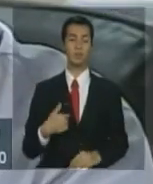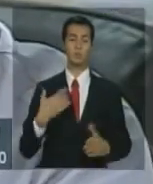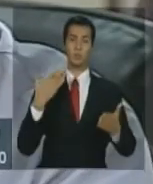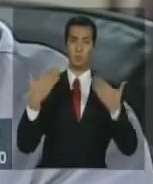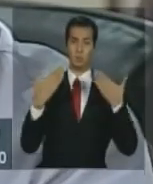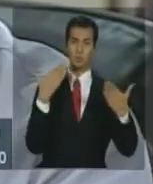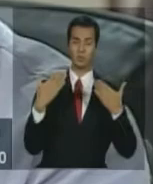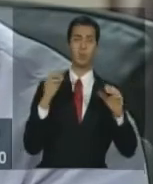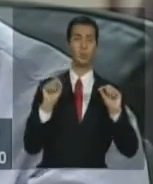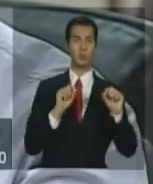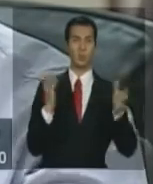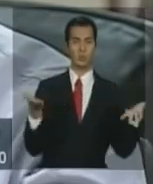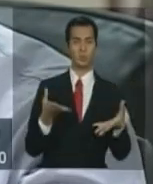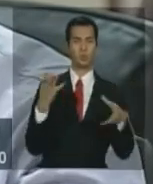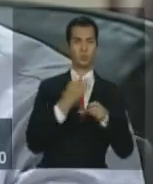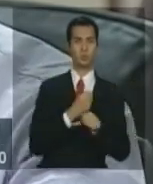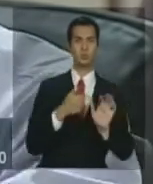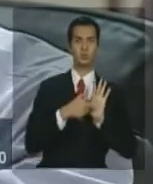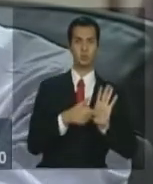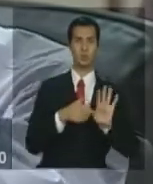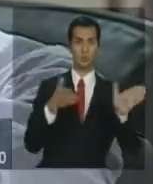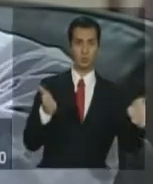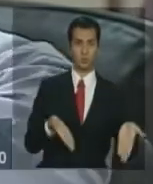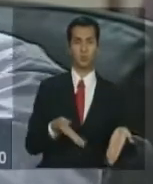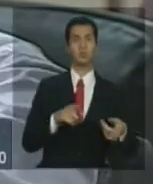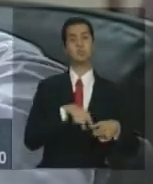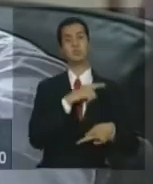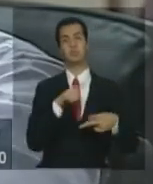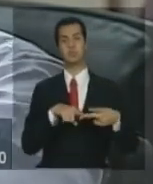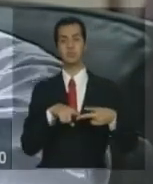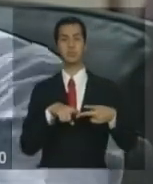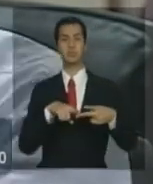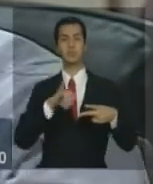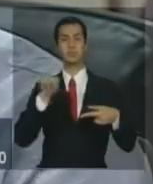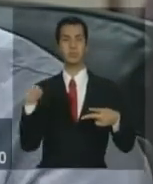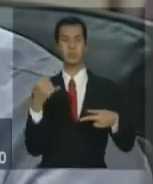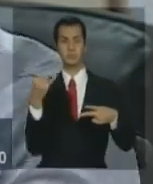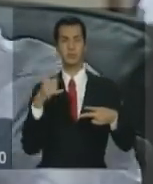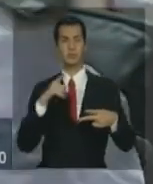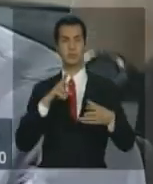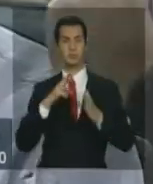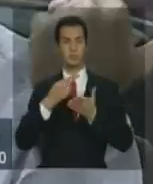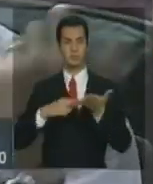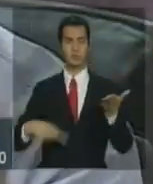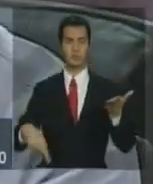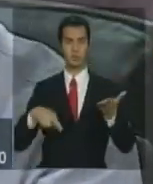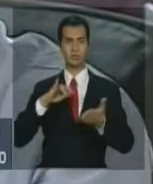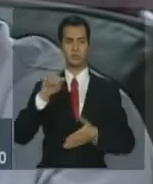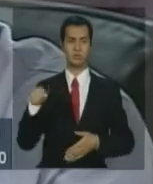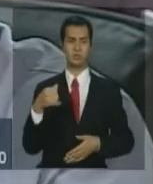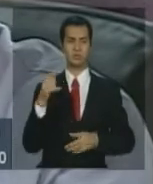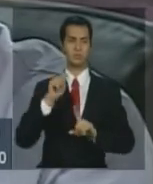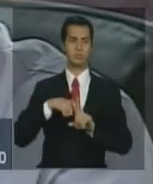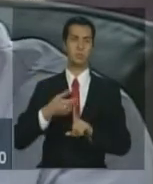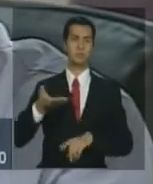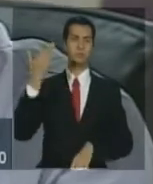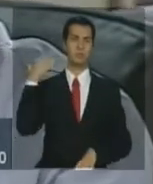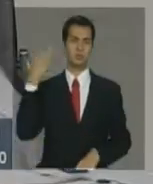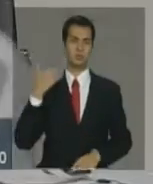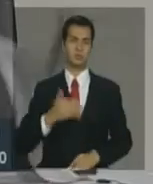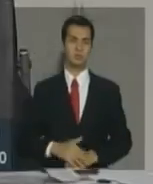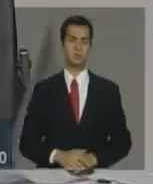vocês compararam hoje, com o janeiro que estava no relatório de janeiro que a gente fez no mês passado.